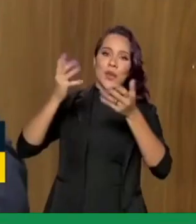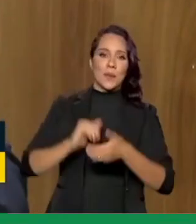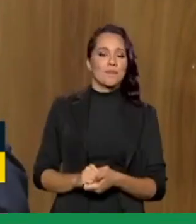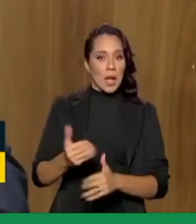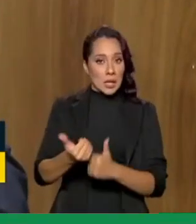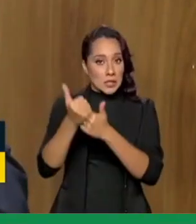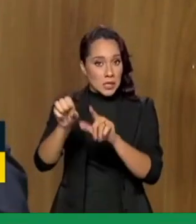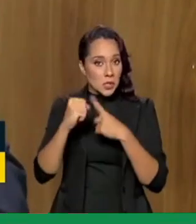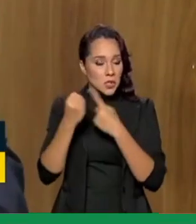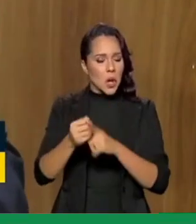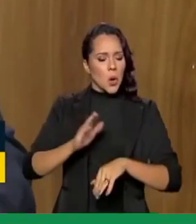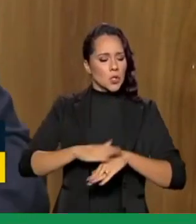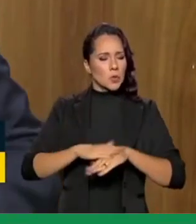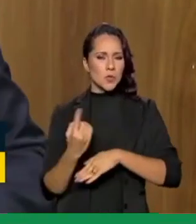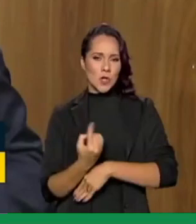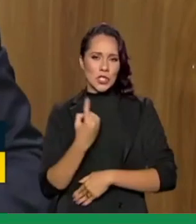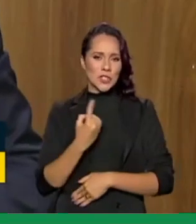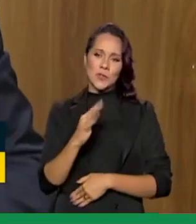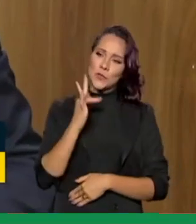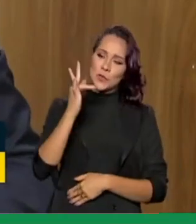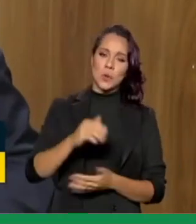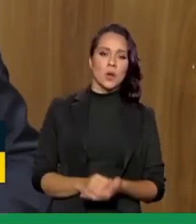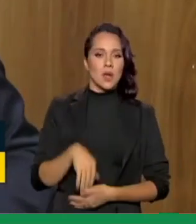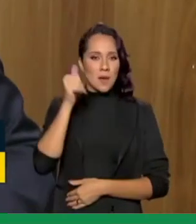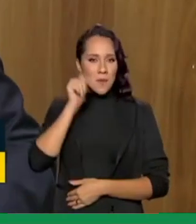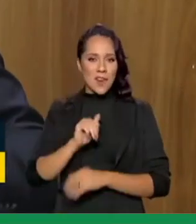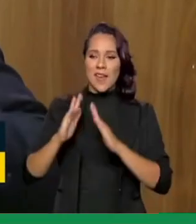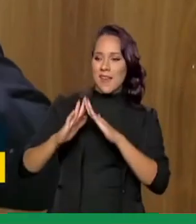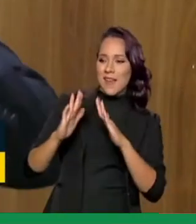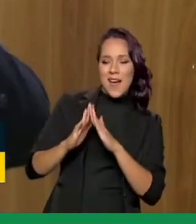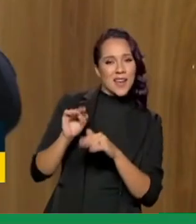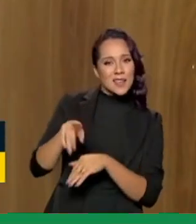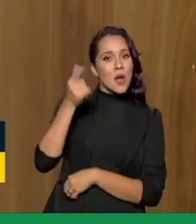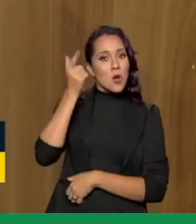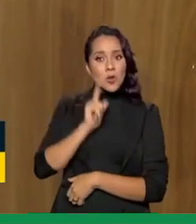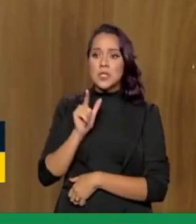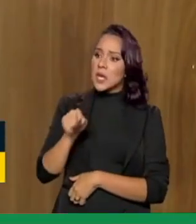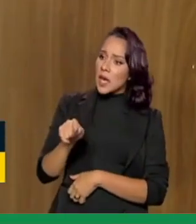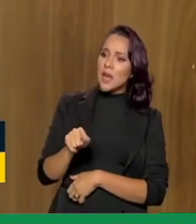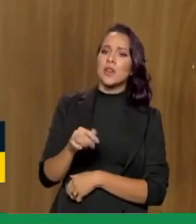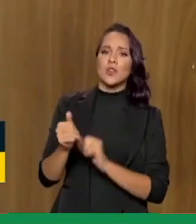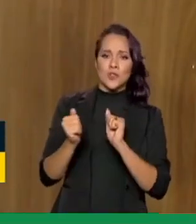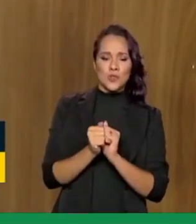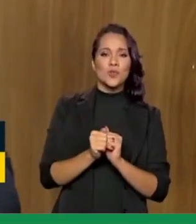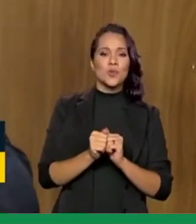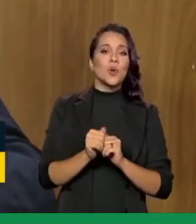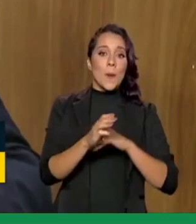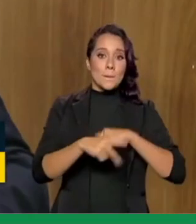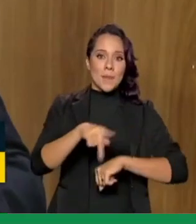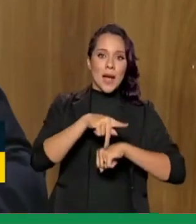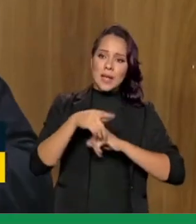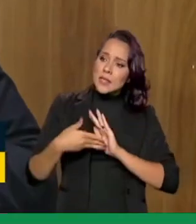assistência social da autonomia para que Dona Maria, que está em casa, consiga ter a mão amiga do Estado num momento de